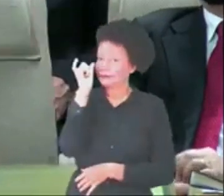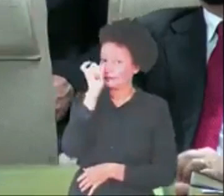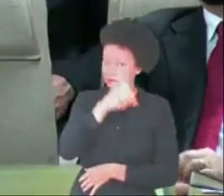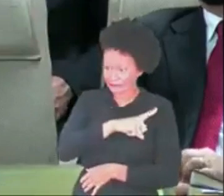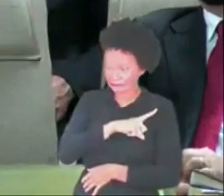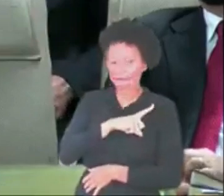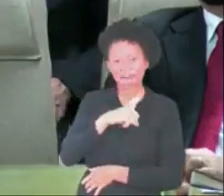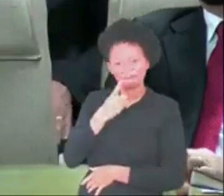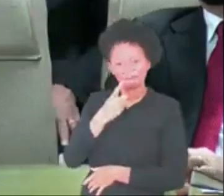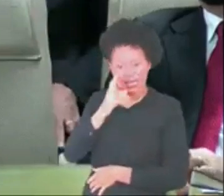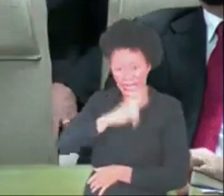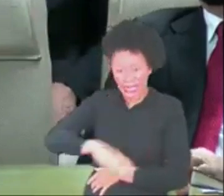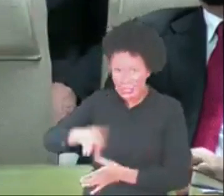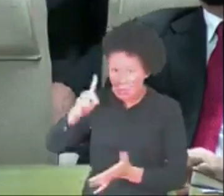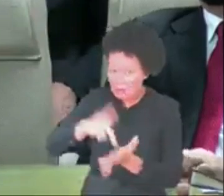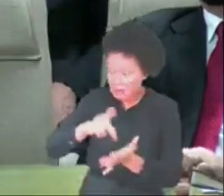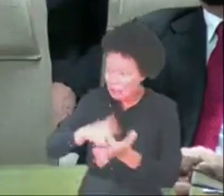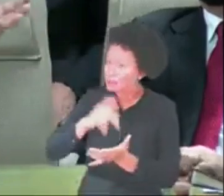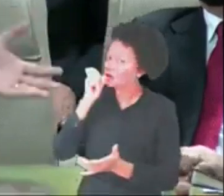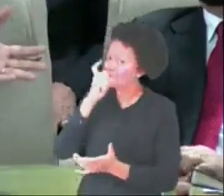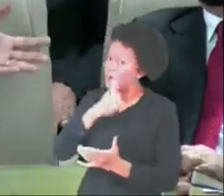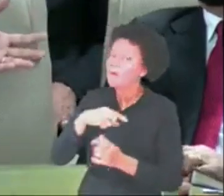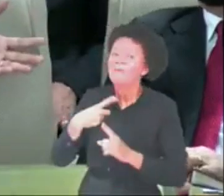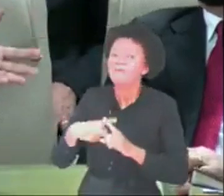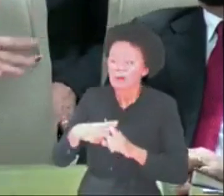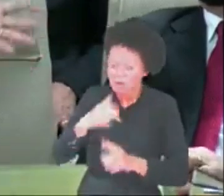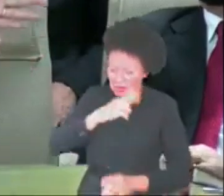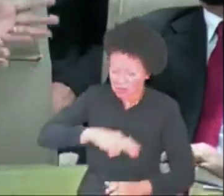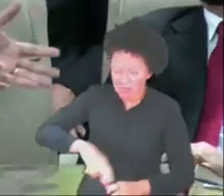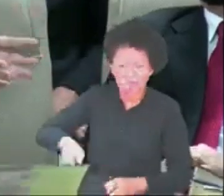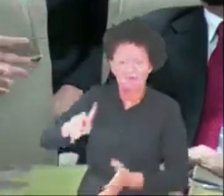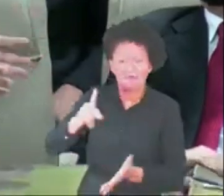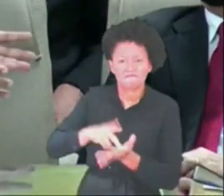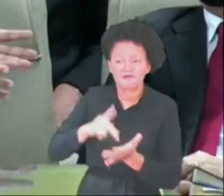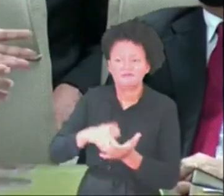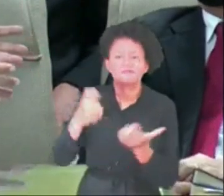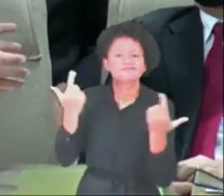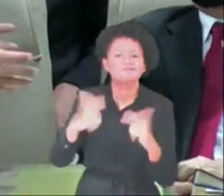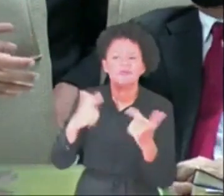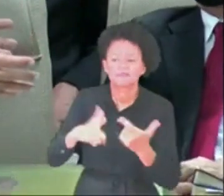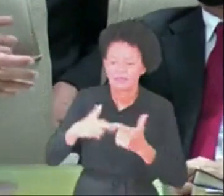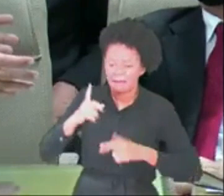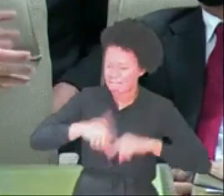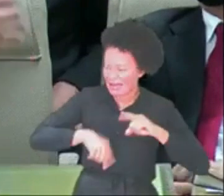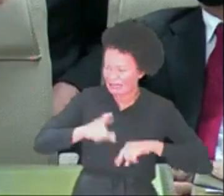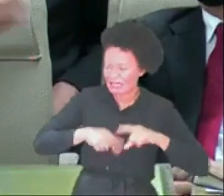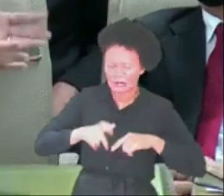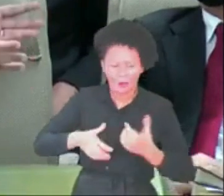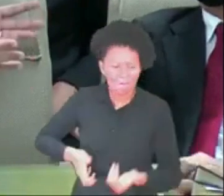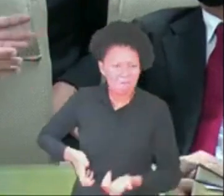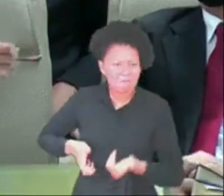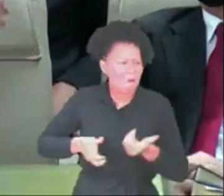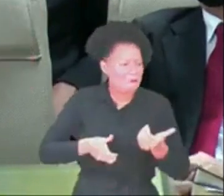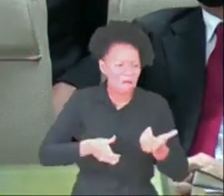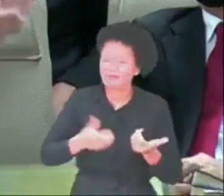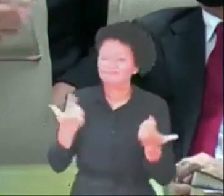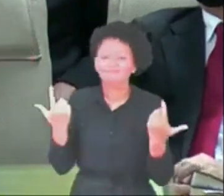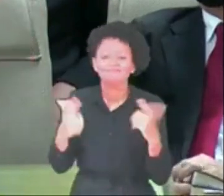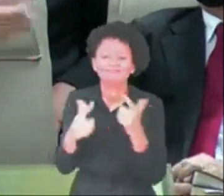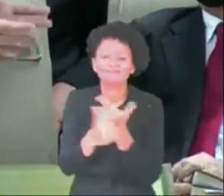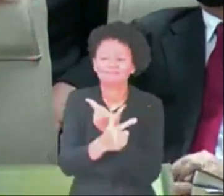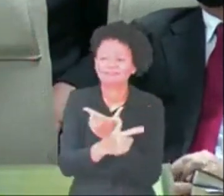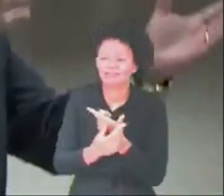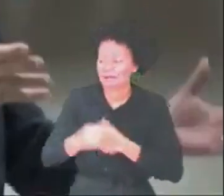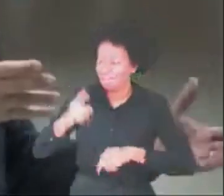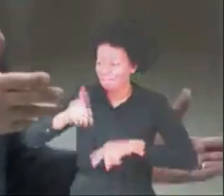ver a religião verdadeira. Porque a religião verdadeira não tem armas. A religião verdadeira não tem o